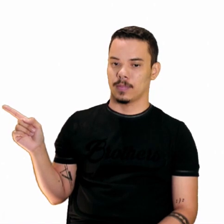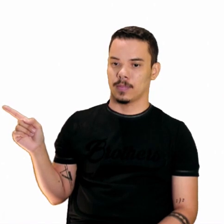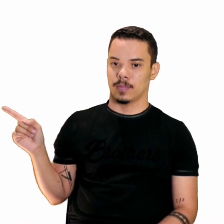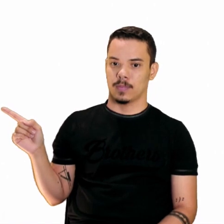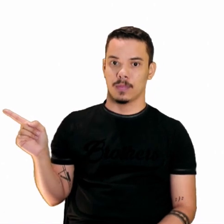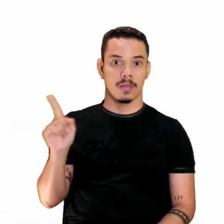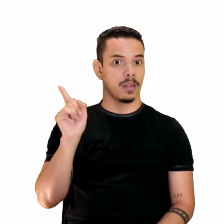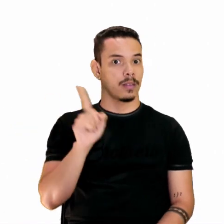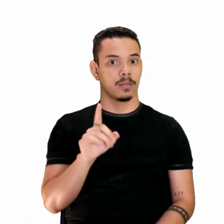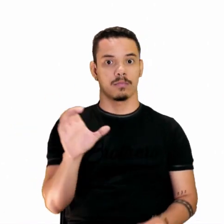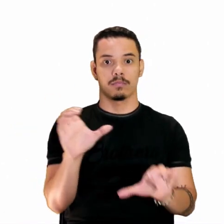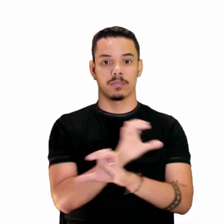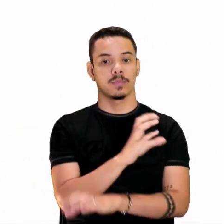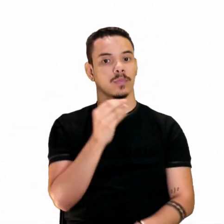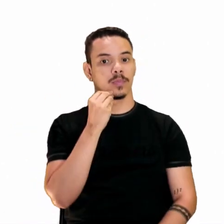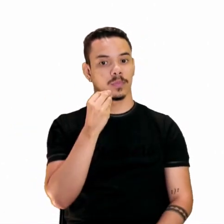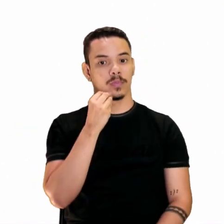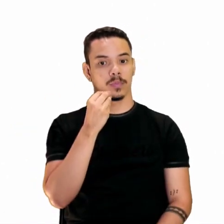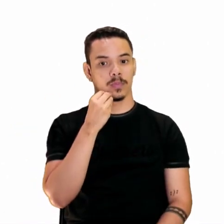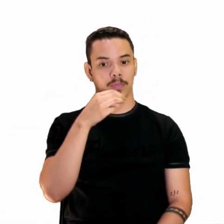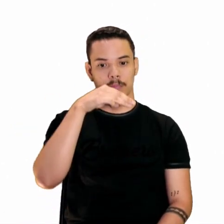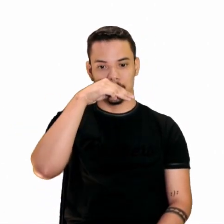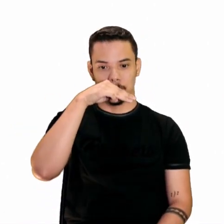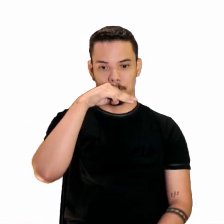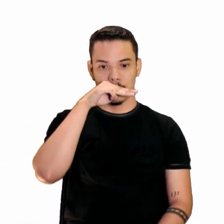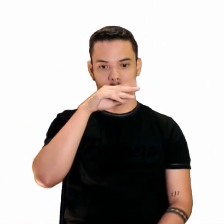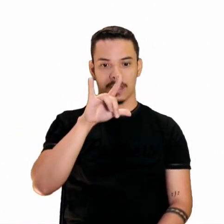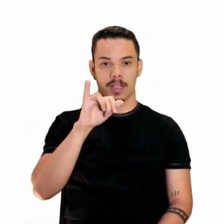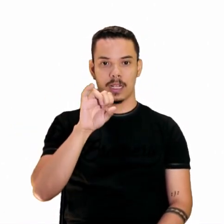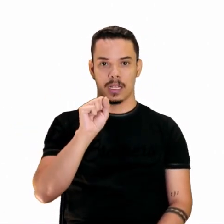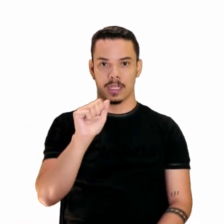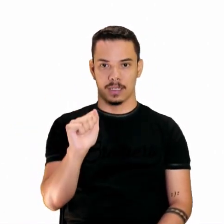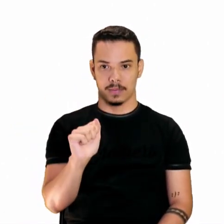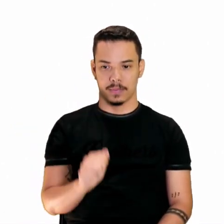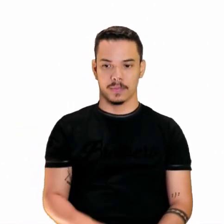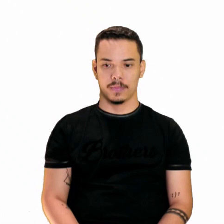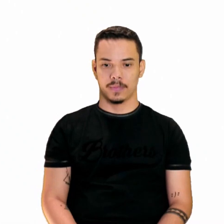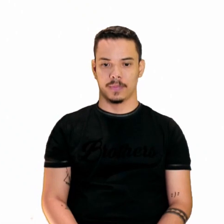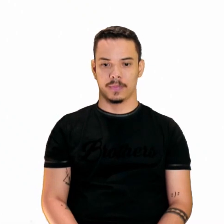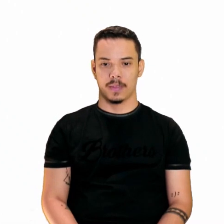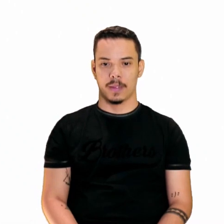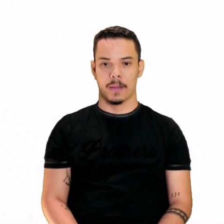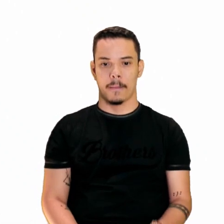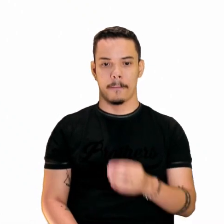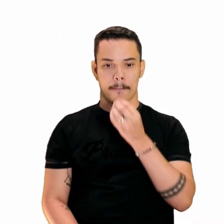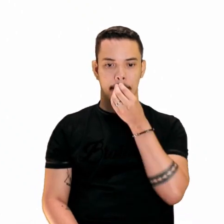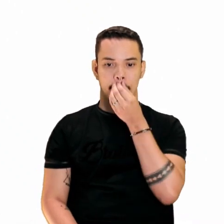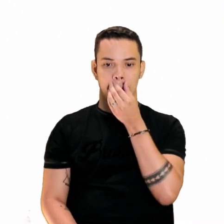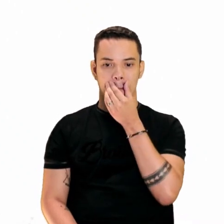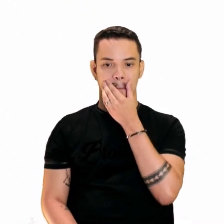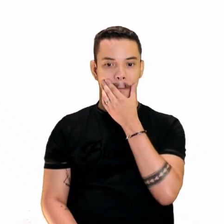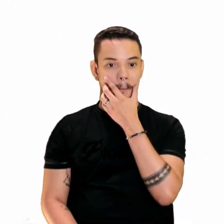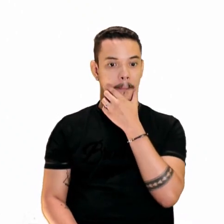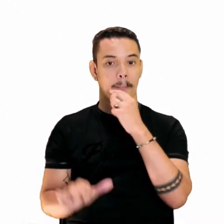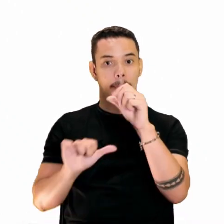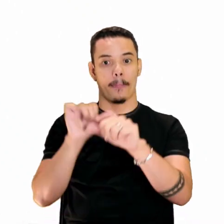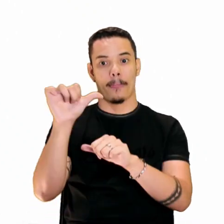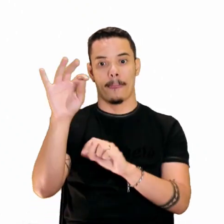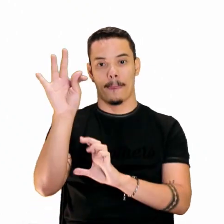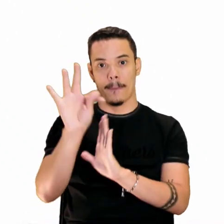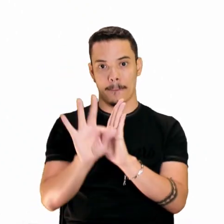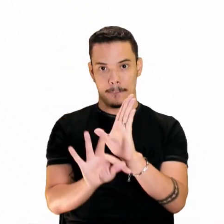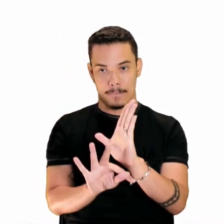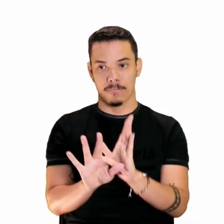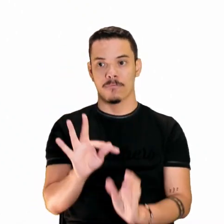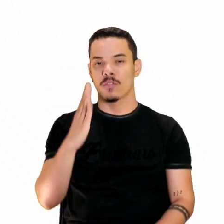Cômico, né? Mônica Lisa. Que legal. Então, a mudança de um texto